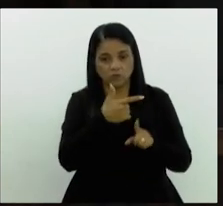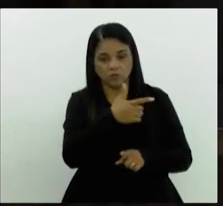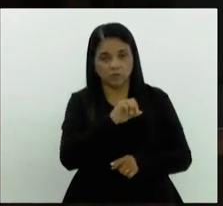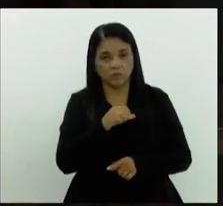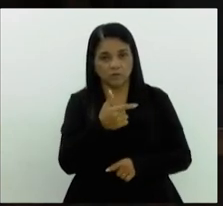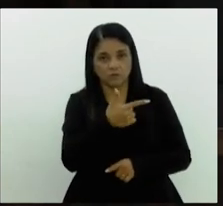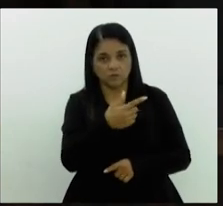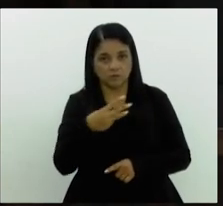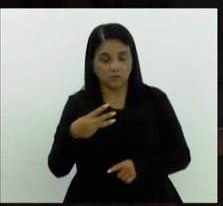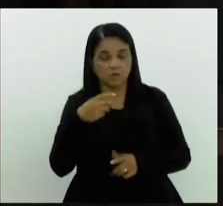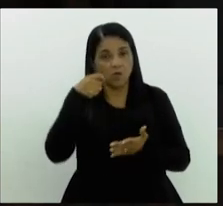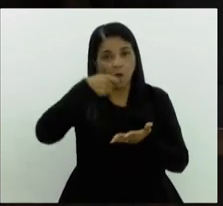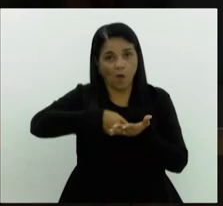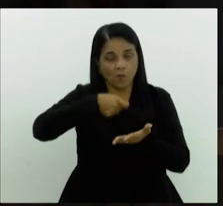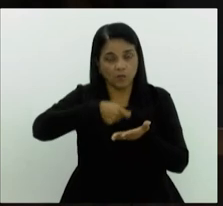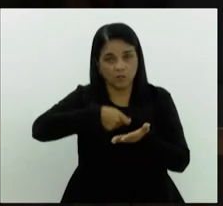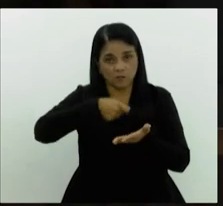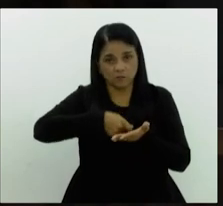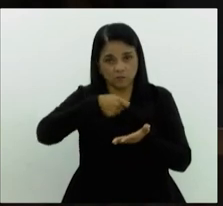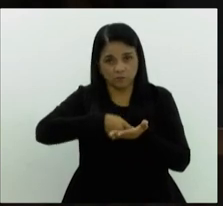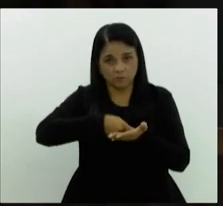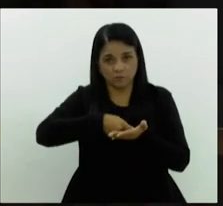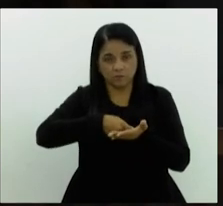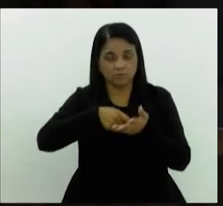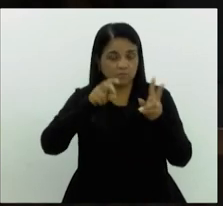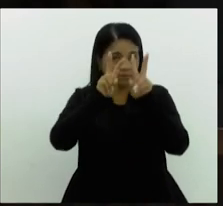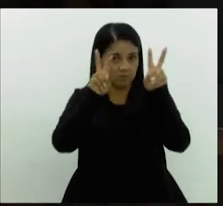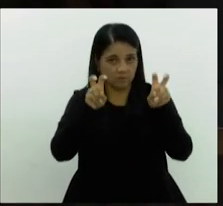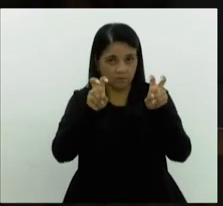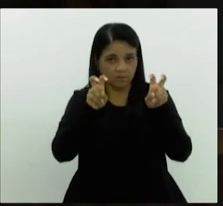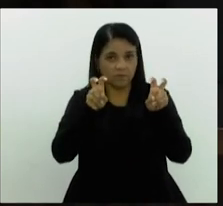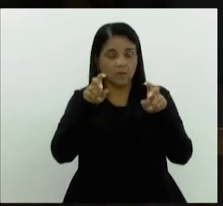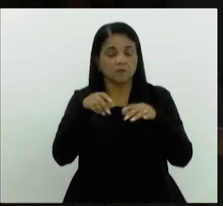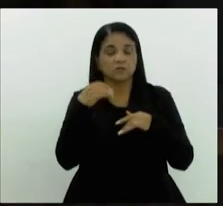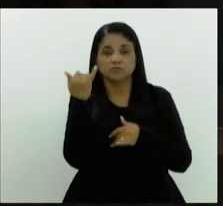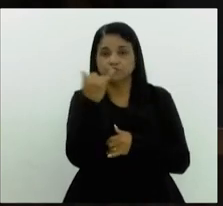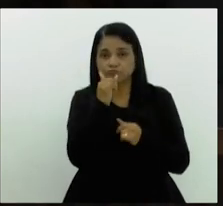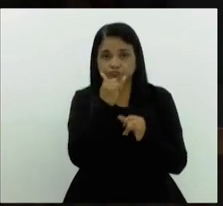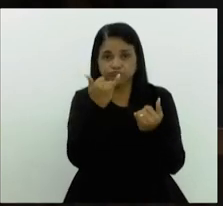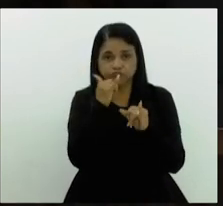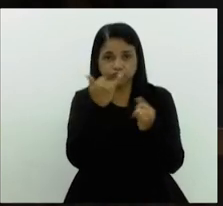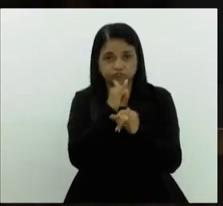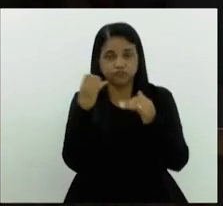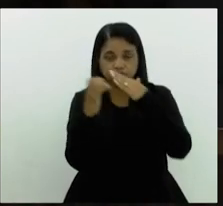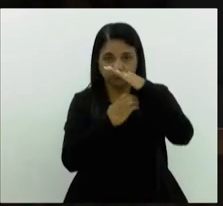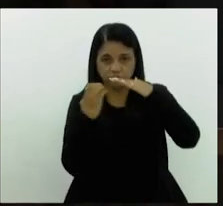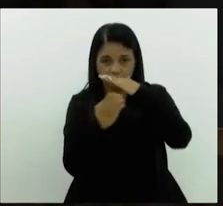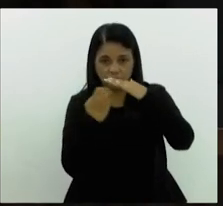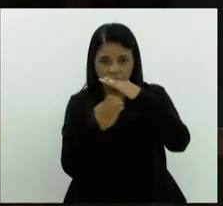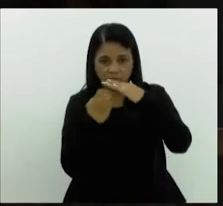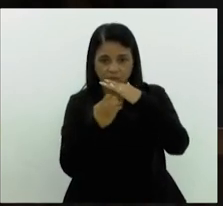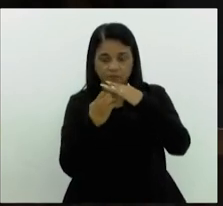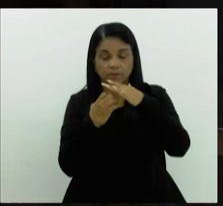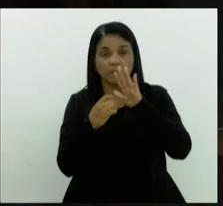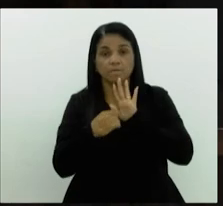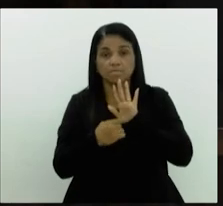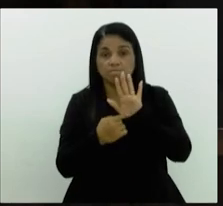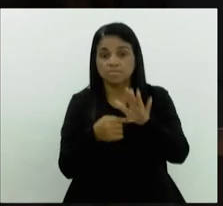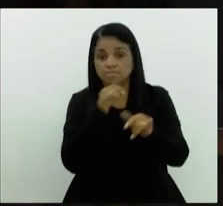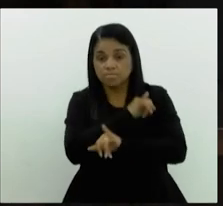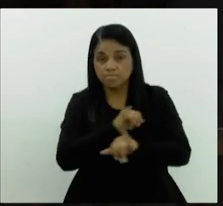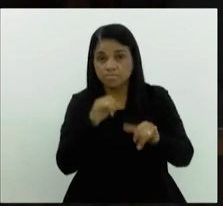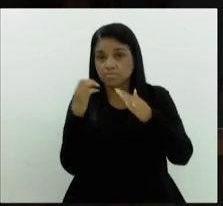obrigatoriedade de as concessionárias de energia elétrica notificar as